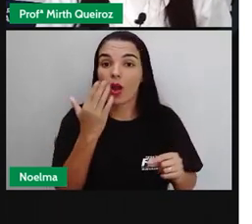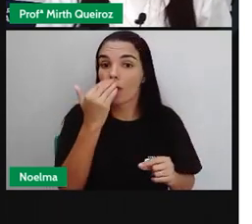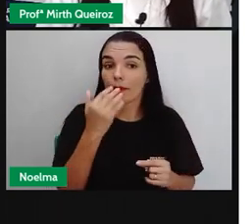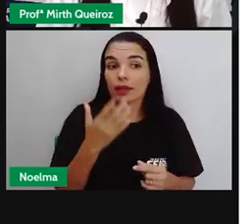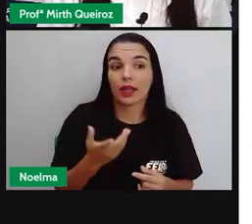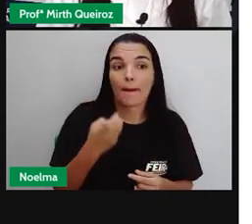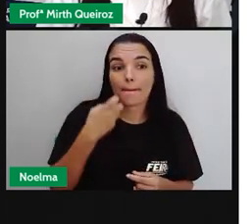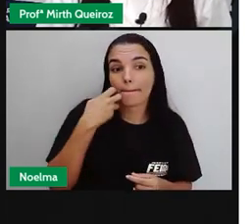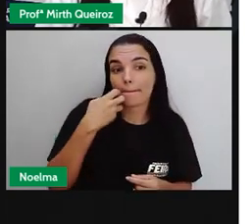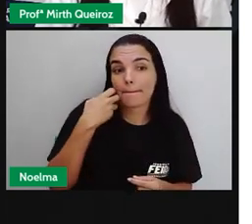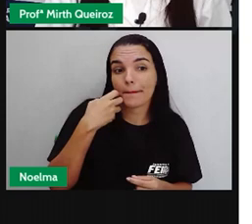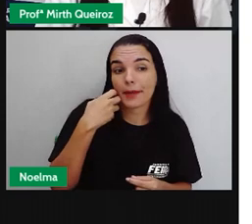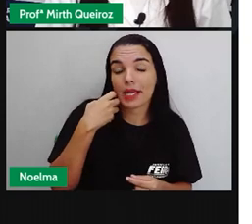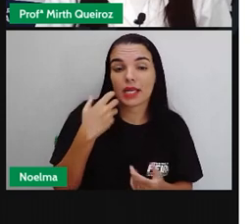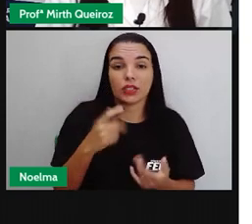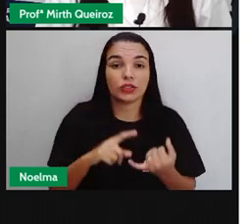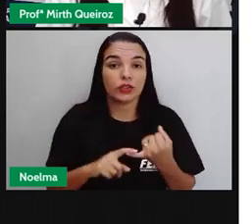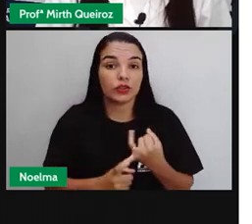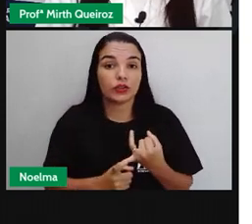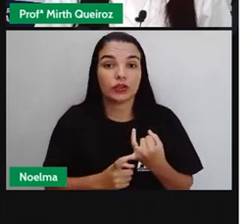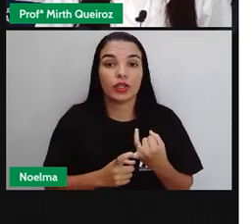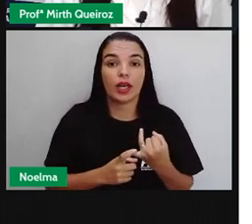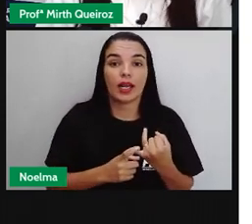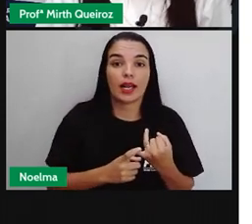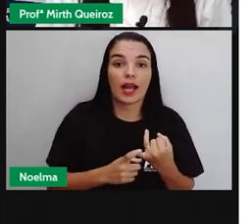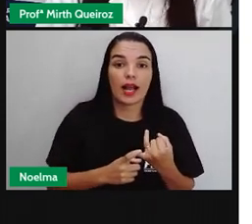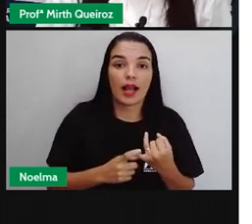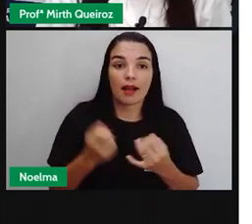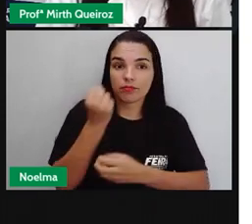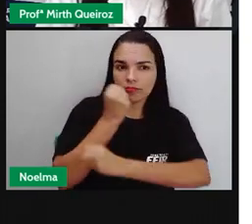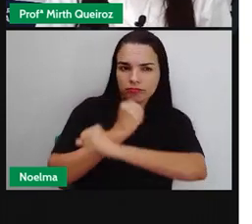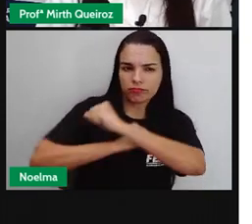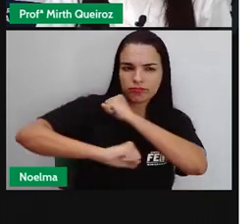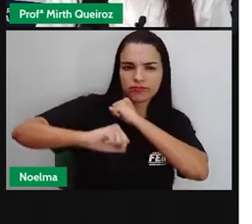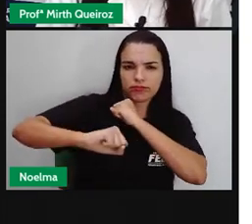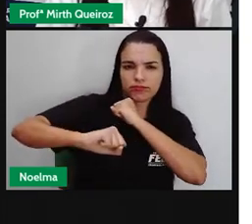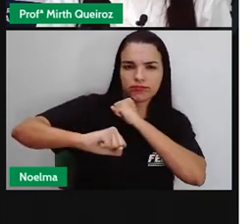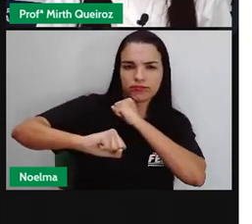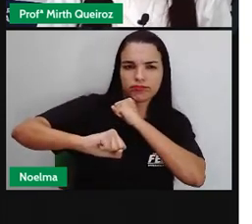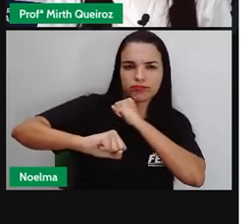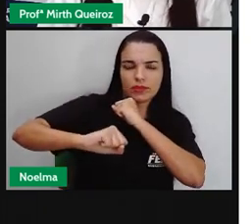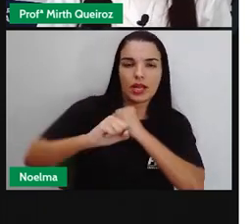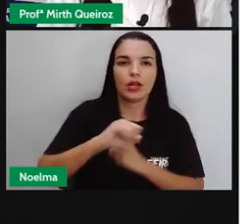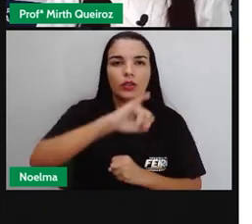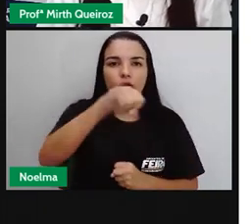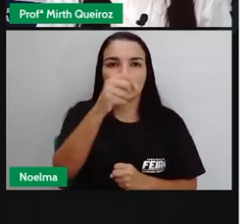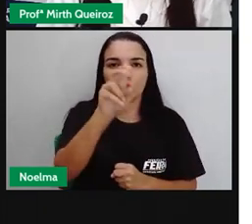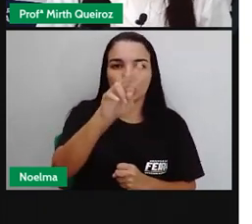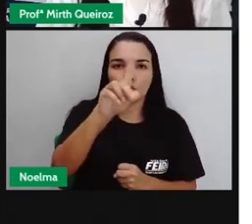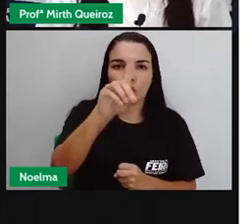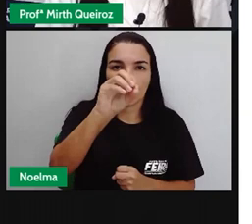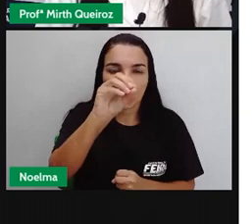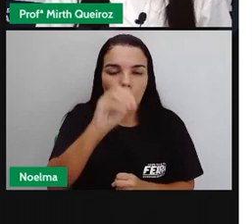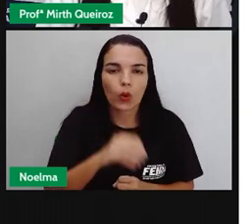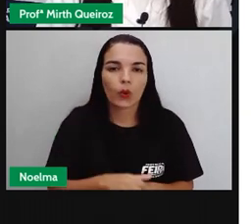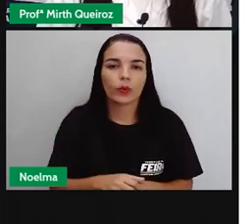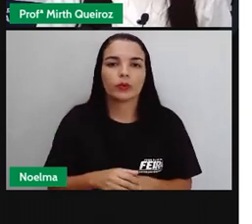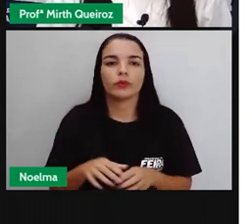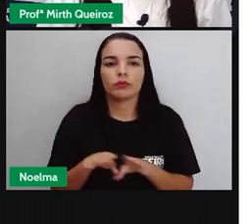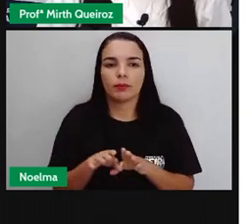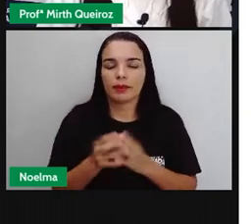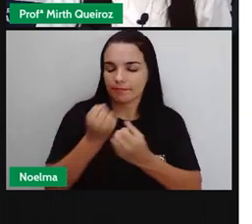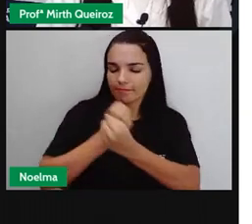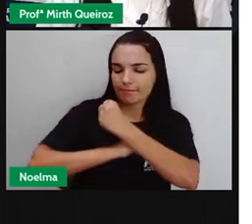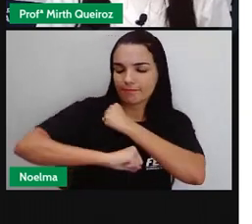como sushi, sashimi, os peixes cruz. As artes marciais também, que é o caso do judô e do karatê, são